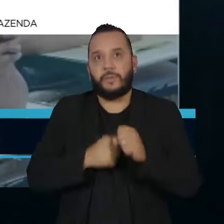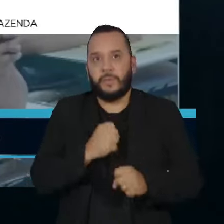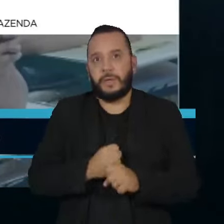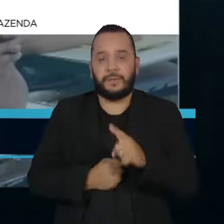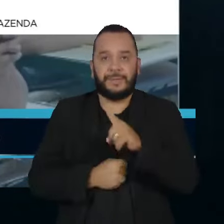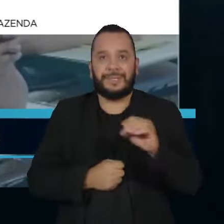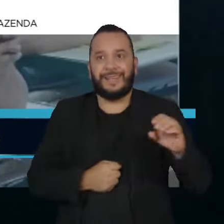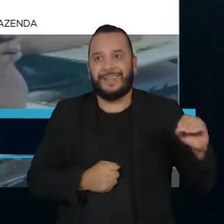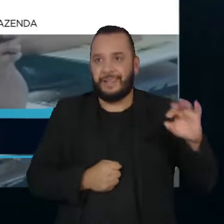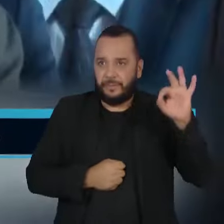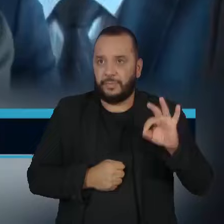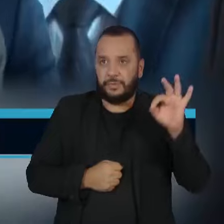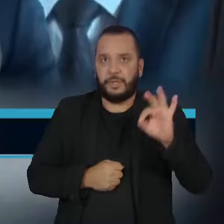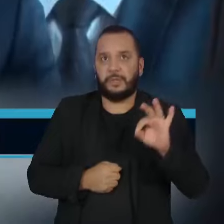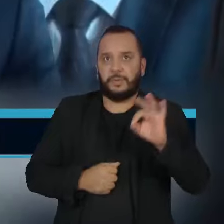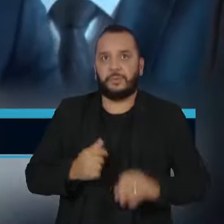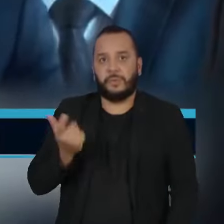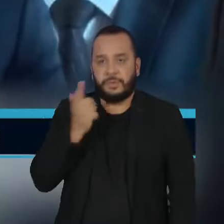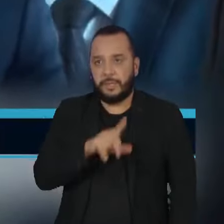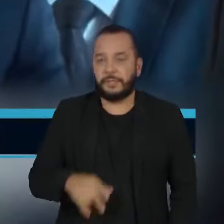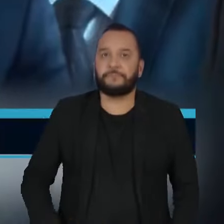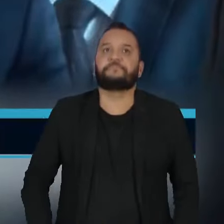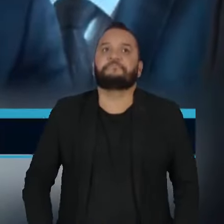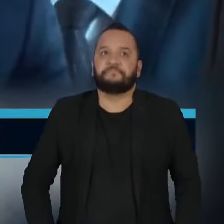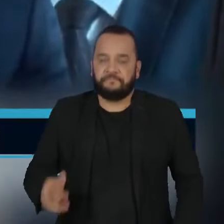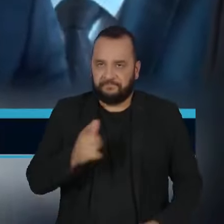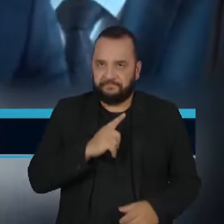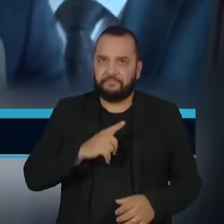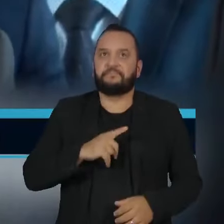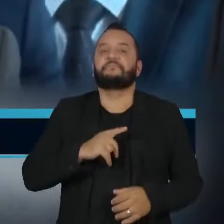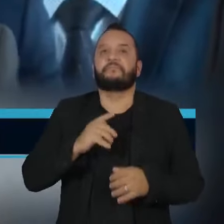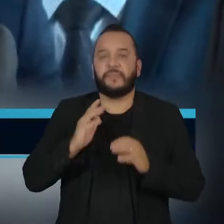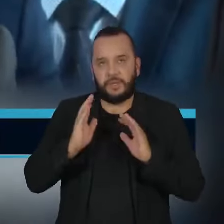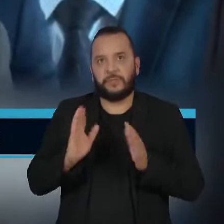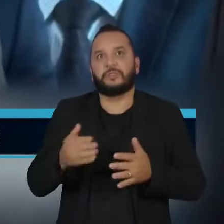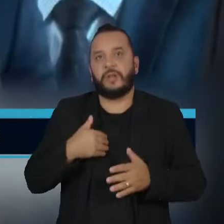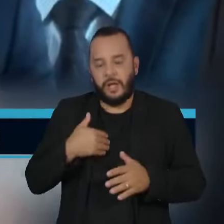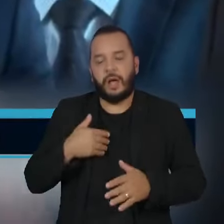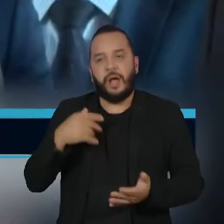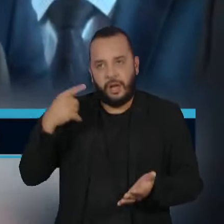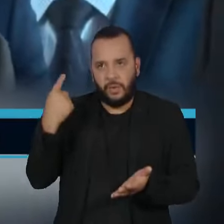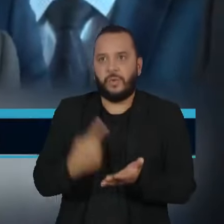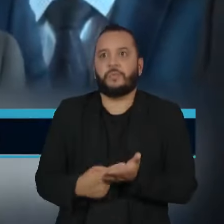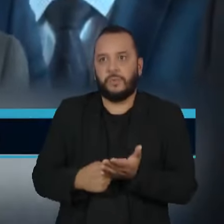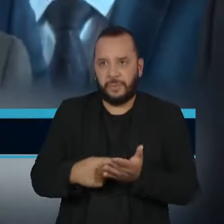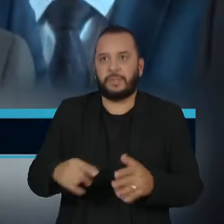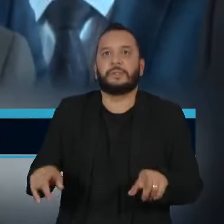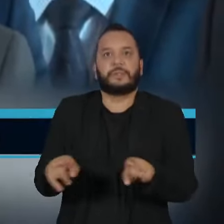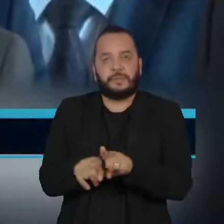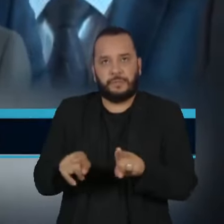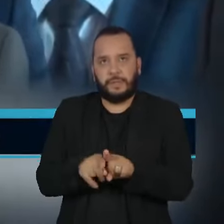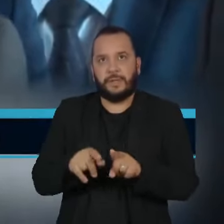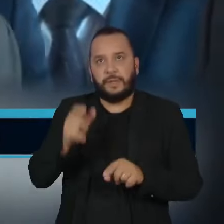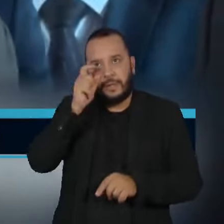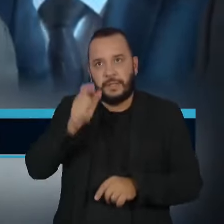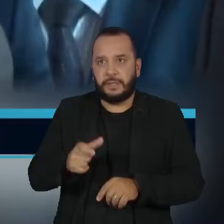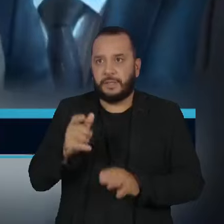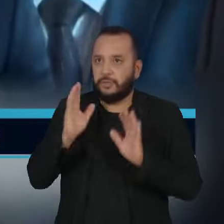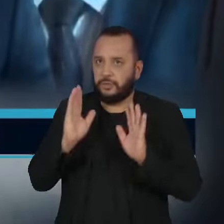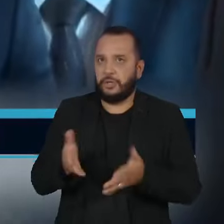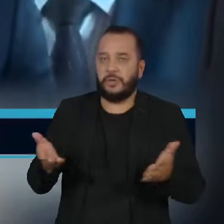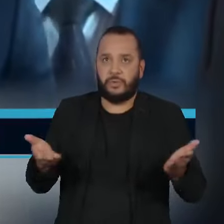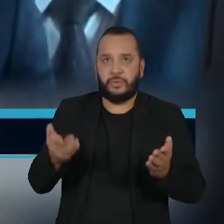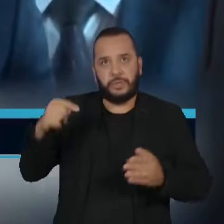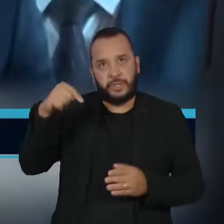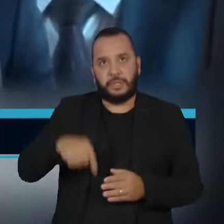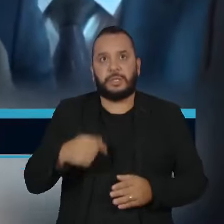100% do valor. Vai haver uma atuação no juro, atrelado a alguns compromissos, compromissos interessantes que foram colocados hoje